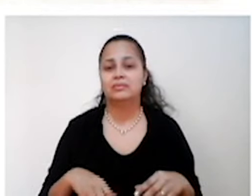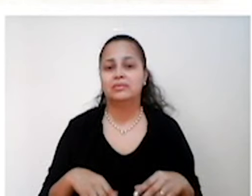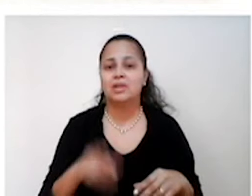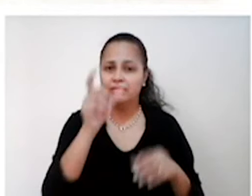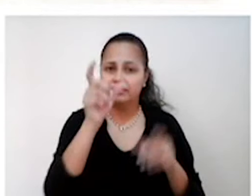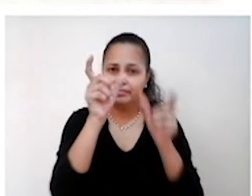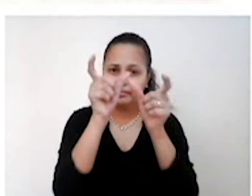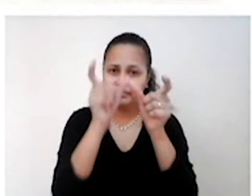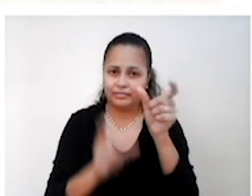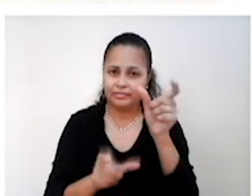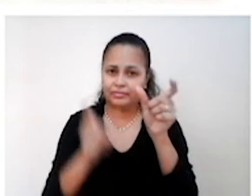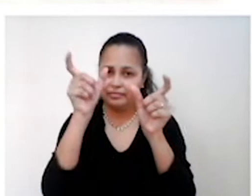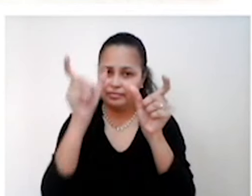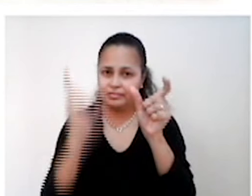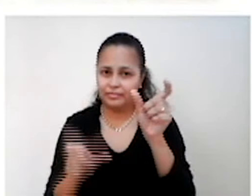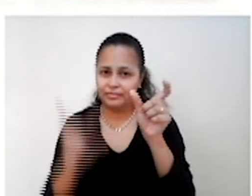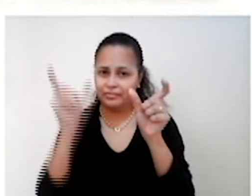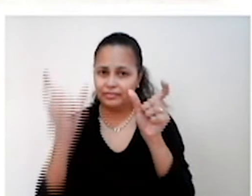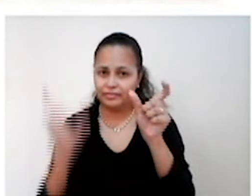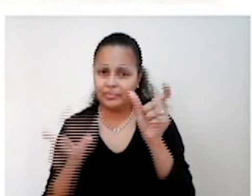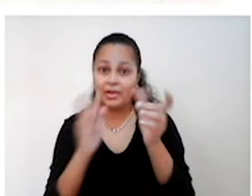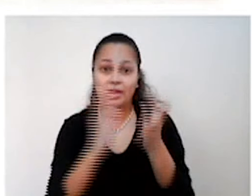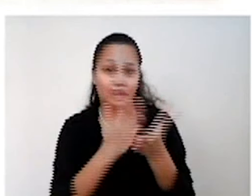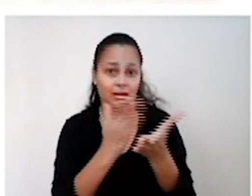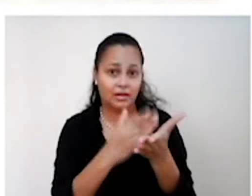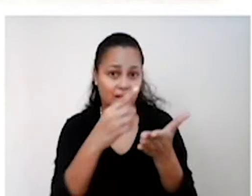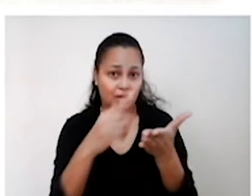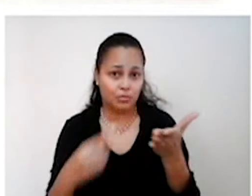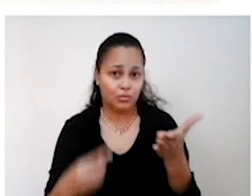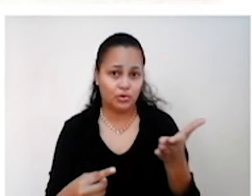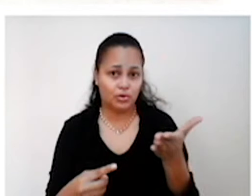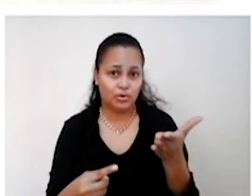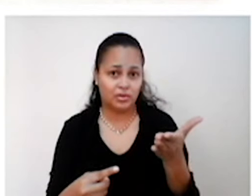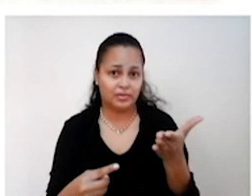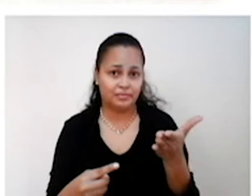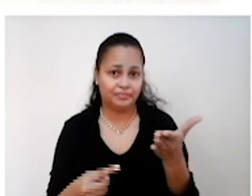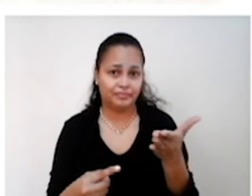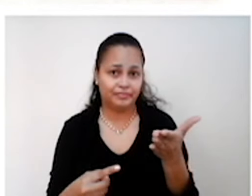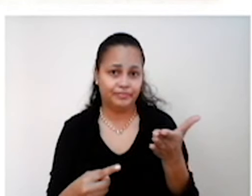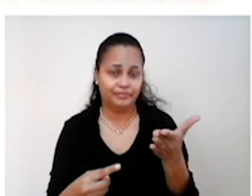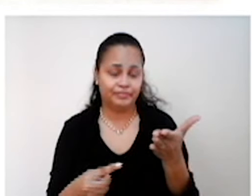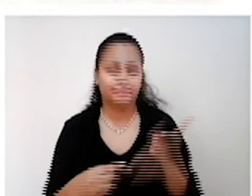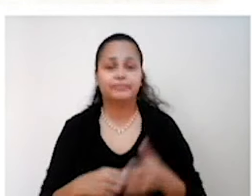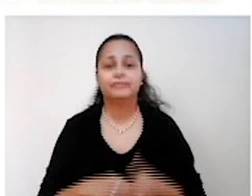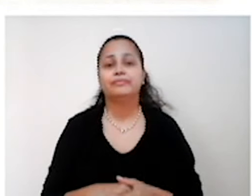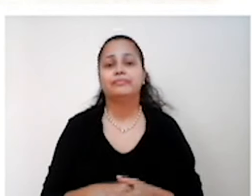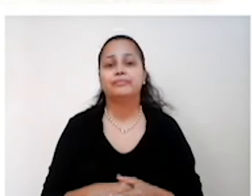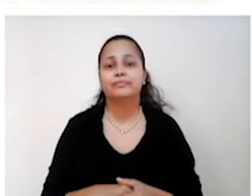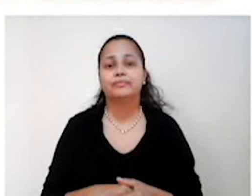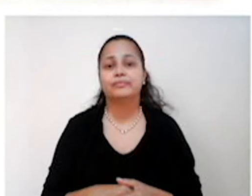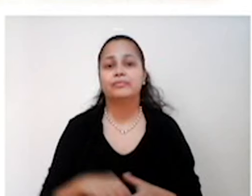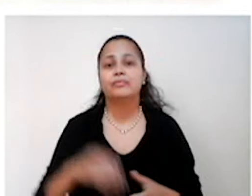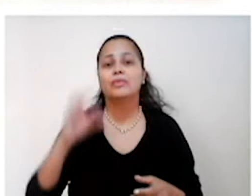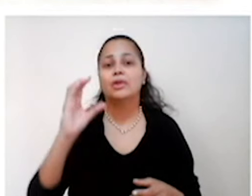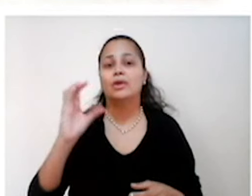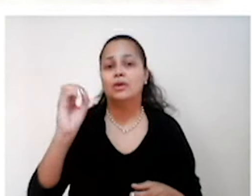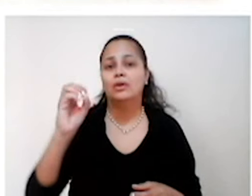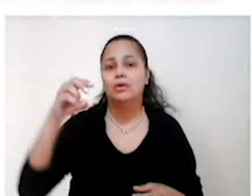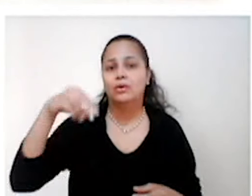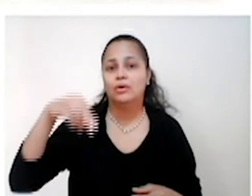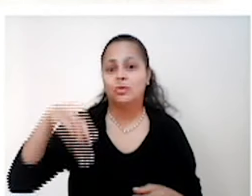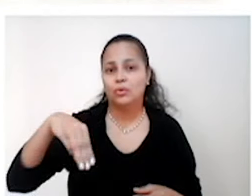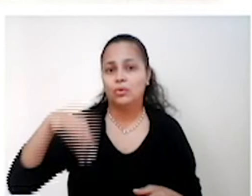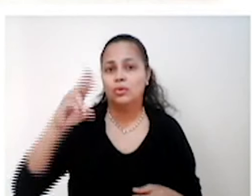estão aí no slide, na pochila de vocês. Vamos ver o que propõe cada um. O comunismo, então, é